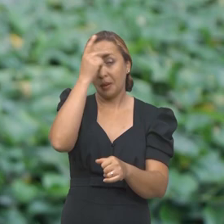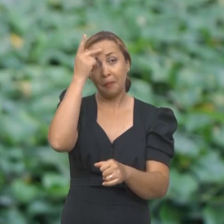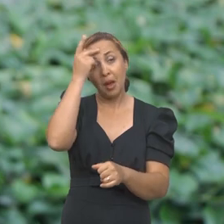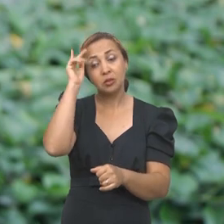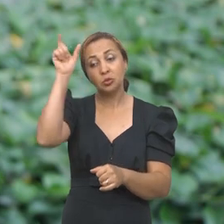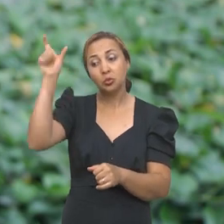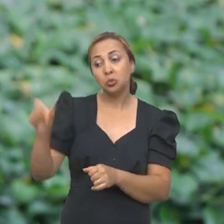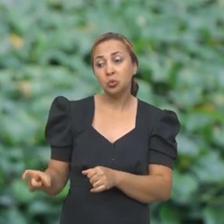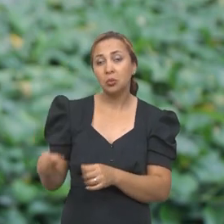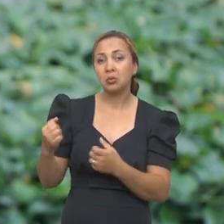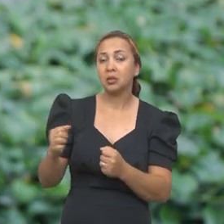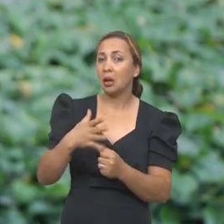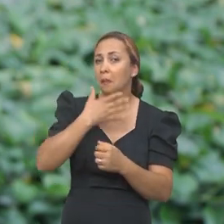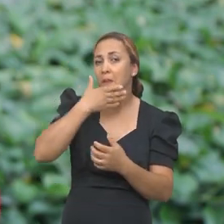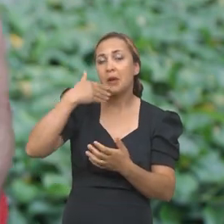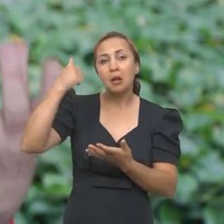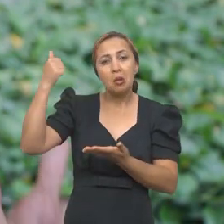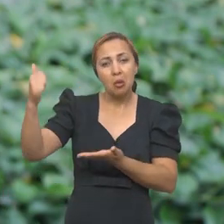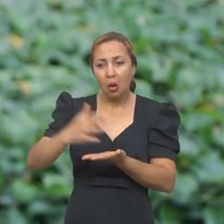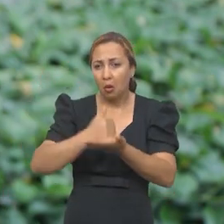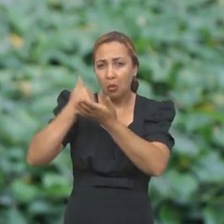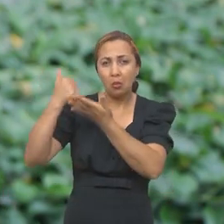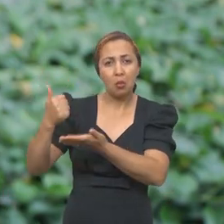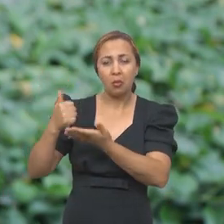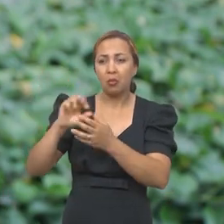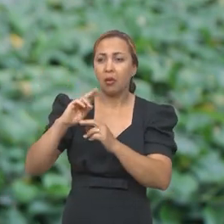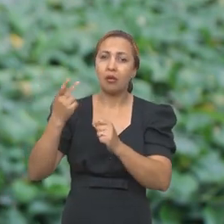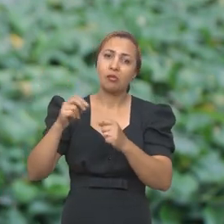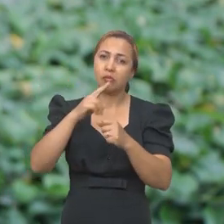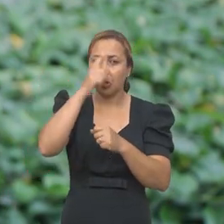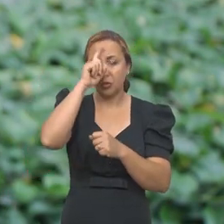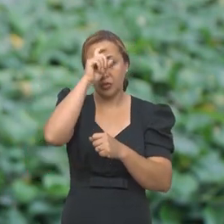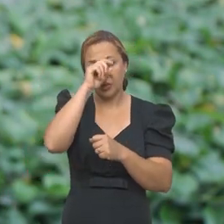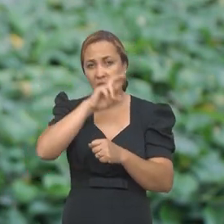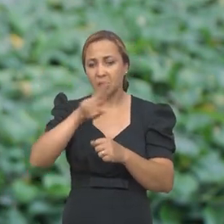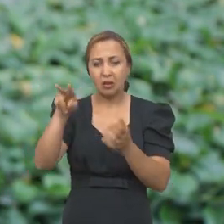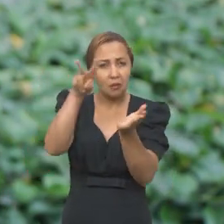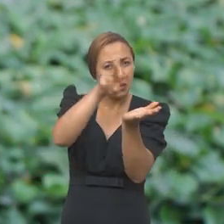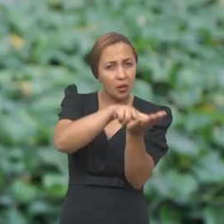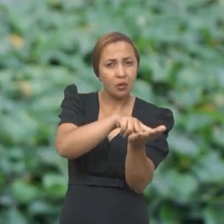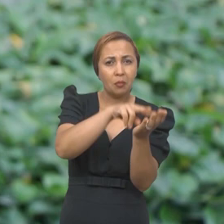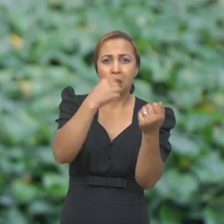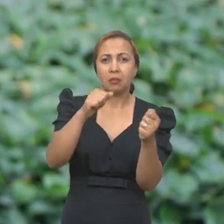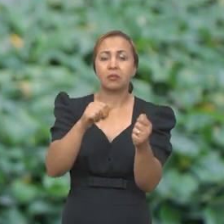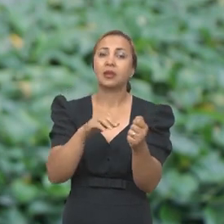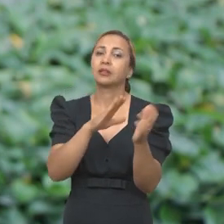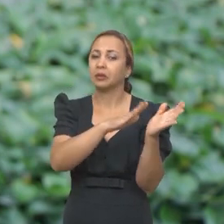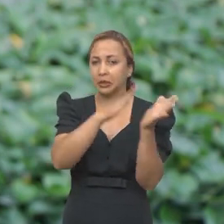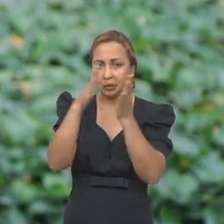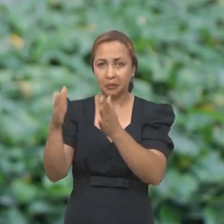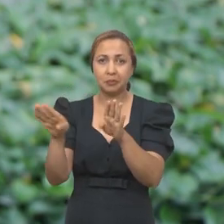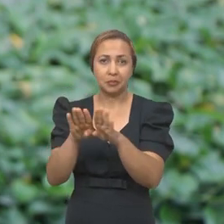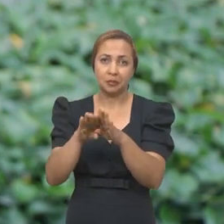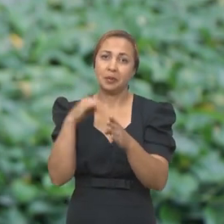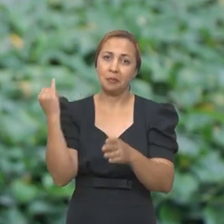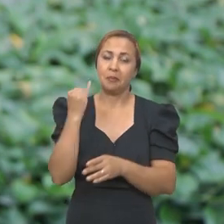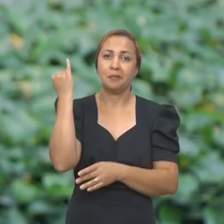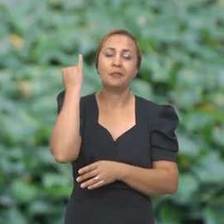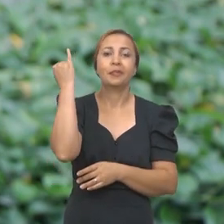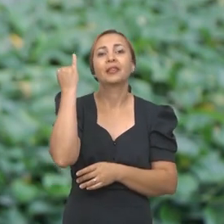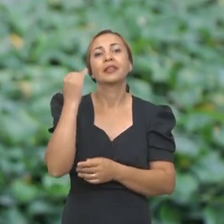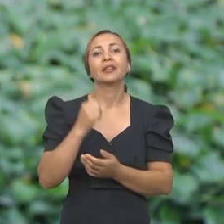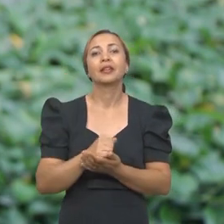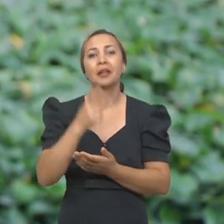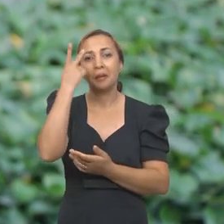esse paciente avaliou para cura, se ele precisou procurar alguma unidade hospitalar, se teve algum internamento. Então, essa foi uma etapa também muito